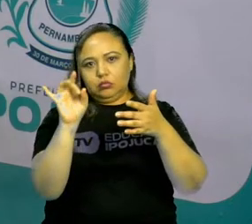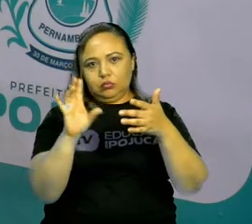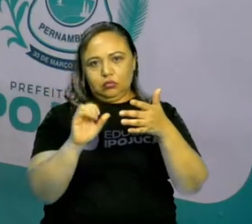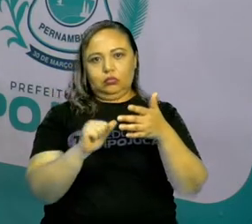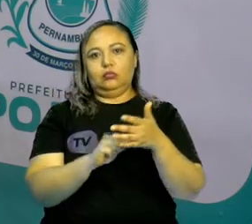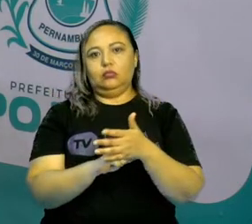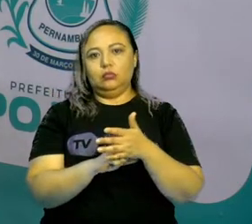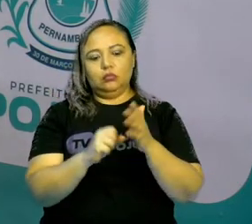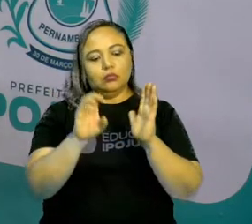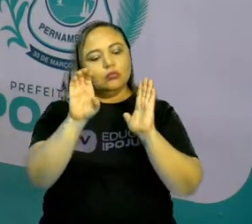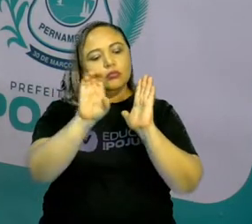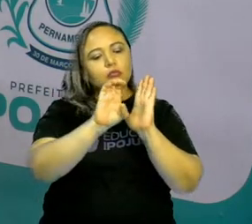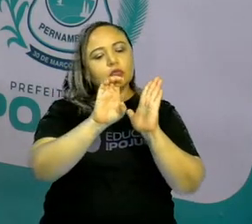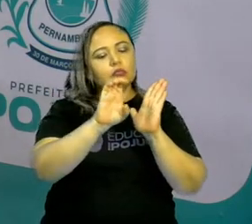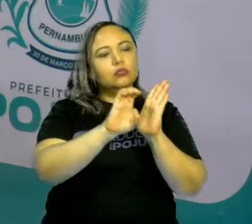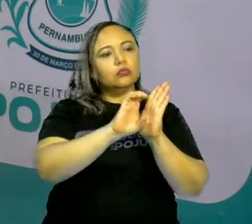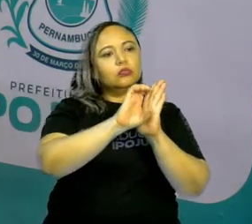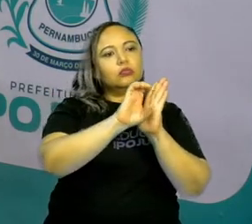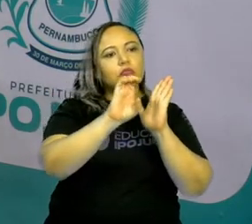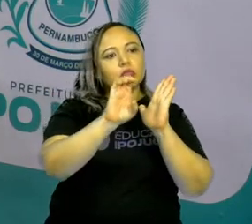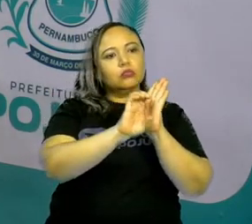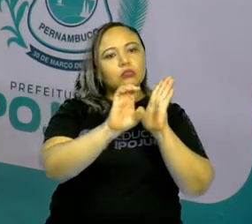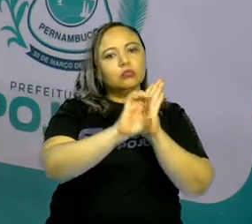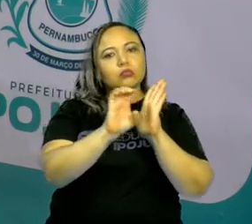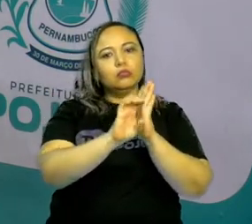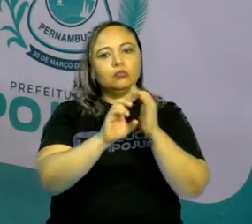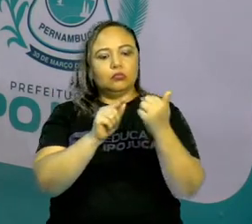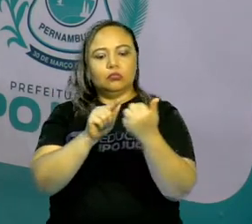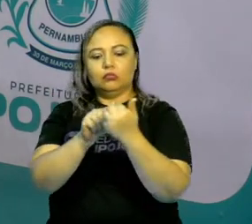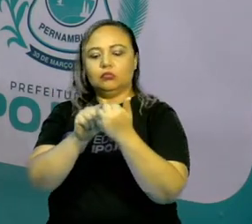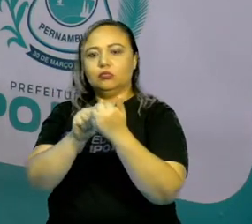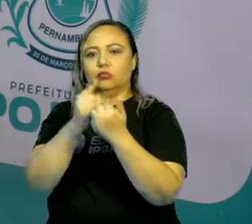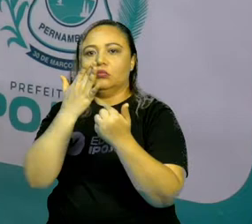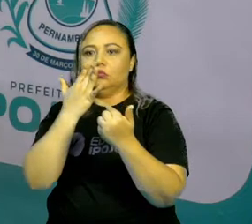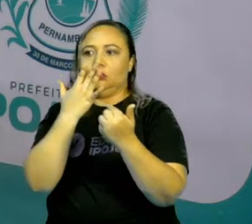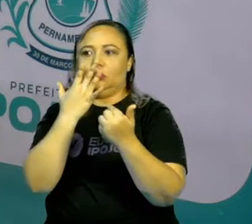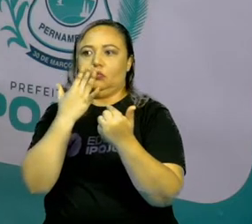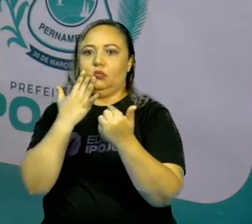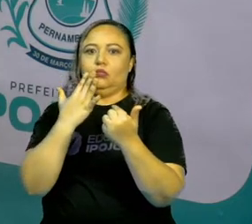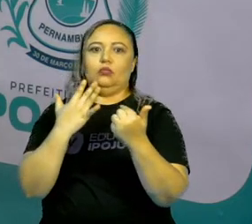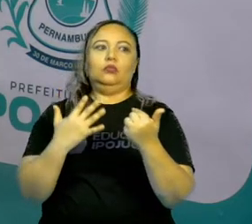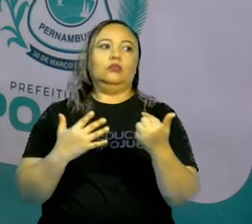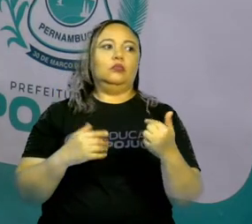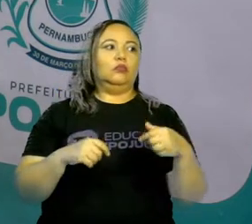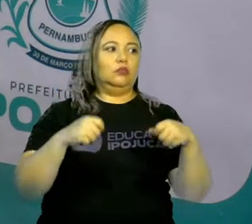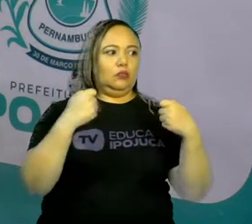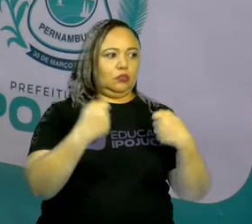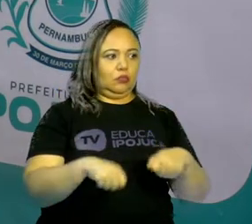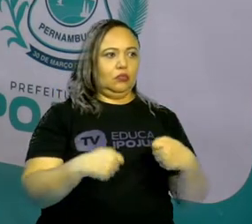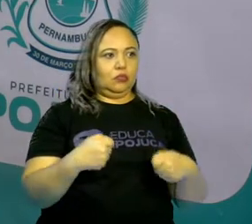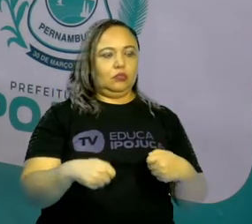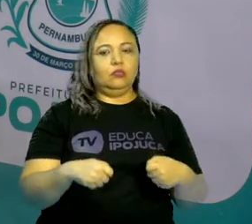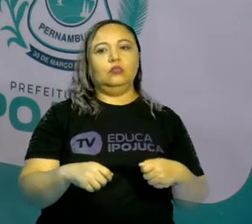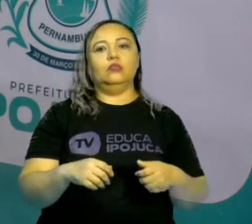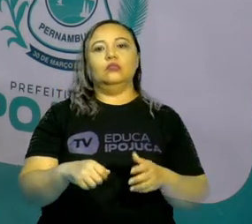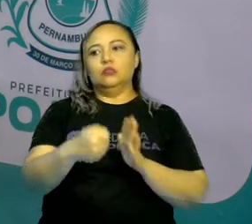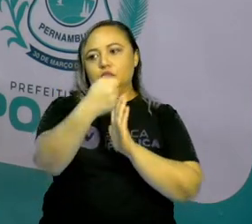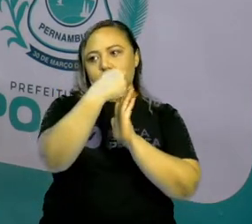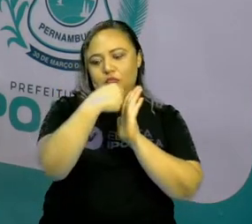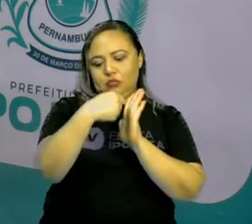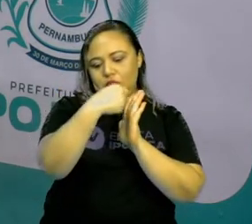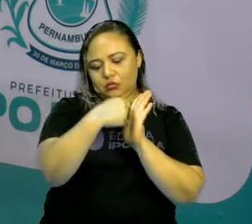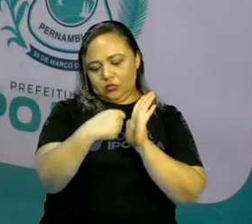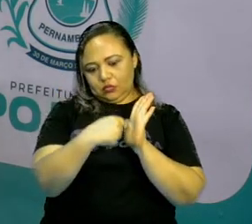Conforme essa exposição aqui. Então, vocês vão precisar escrever,